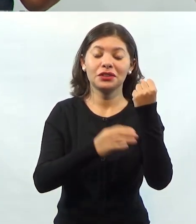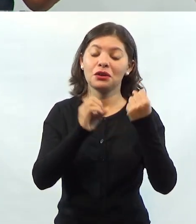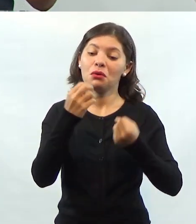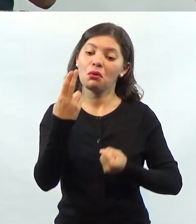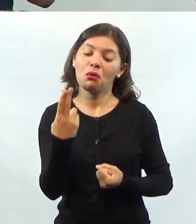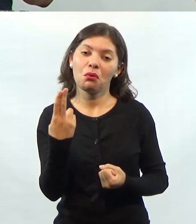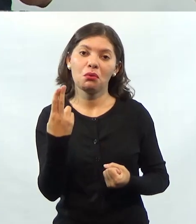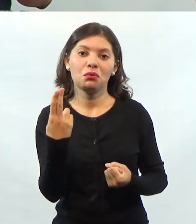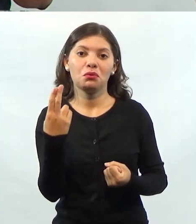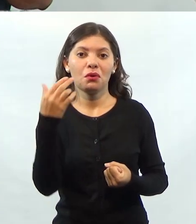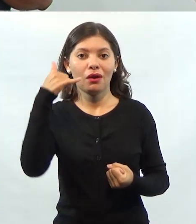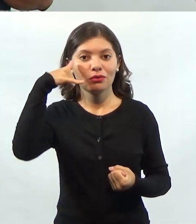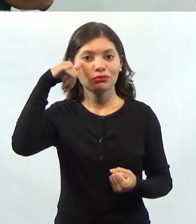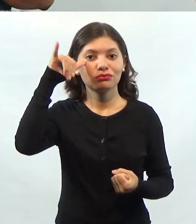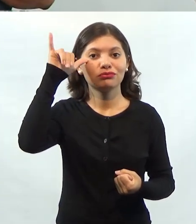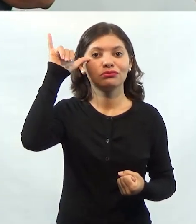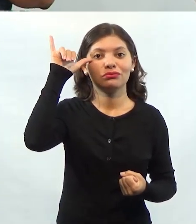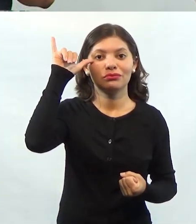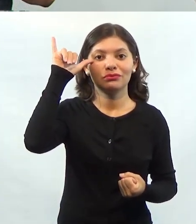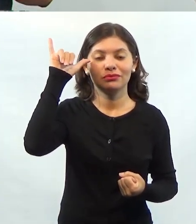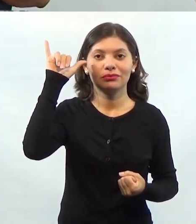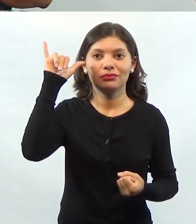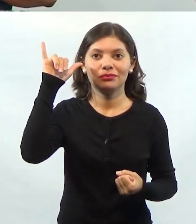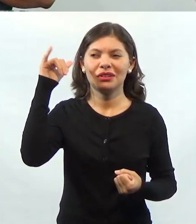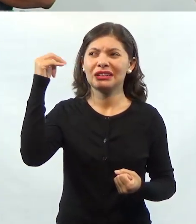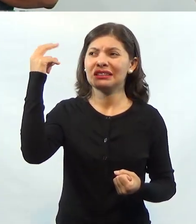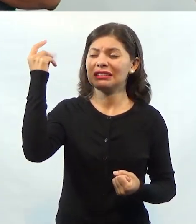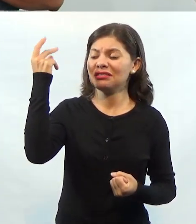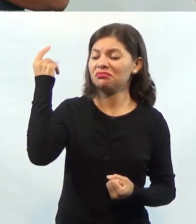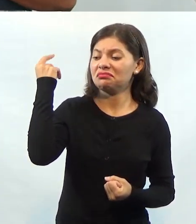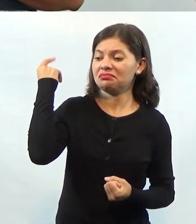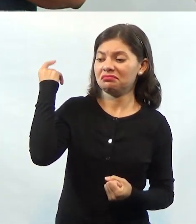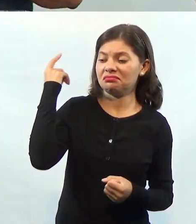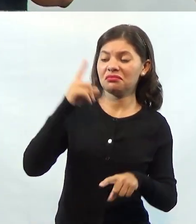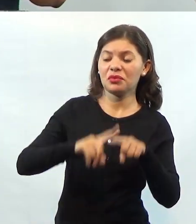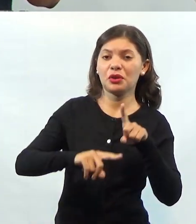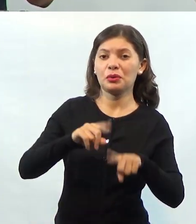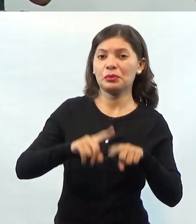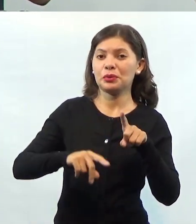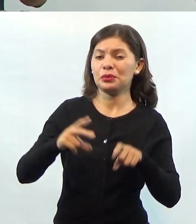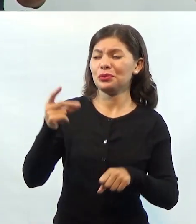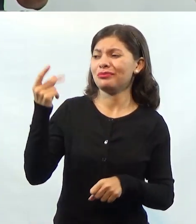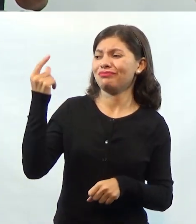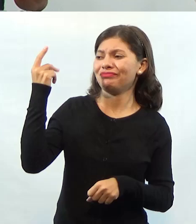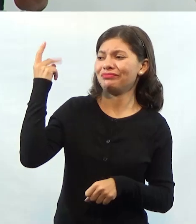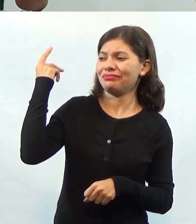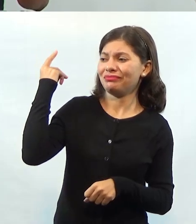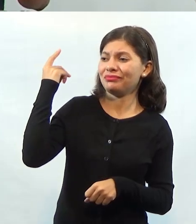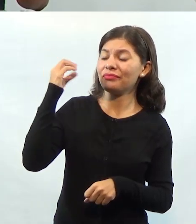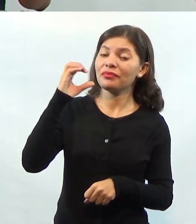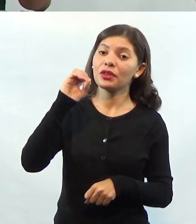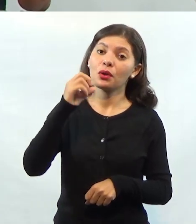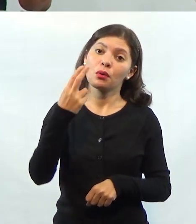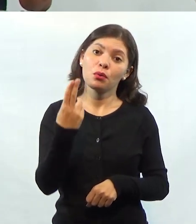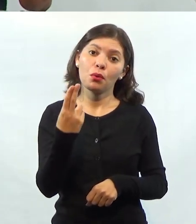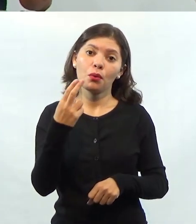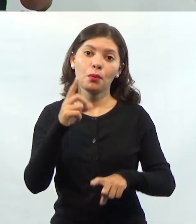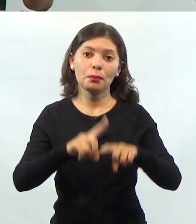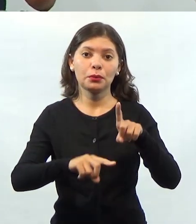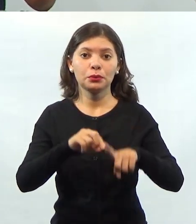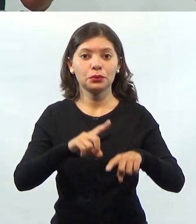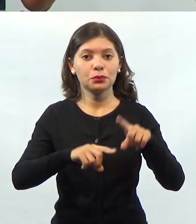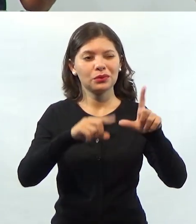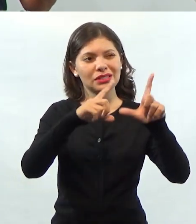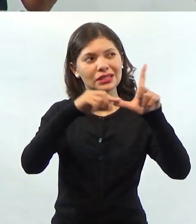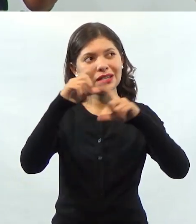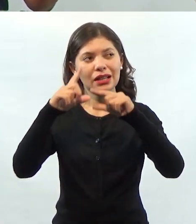sido uma vaca leiteira que já se tornou um produto ultrapassado, ou pode ter sido um produto estrela que